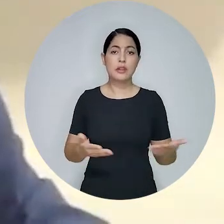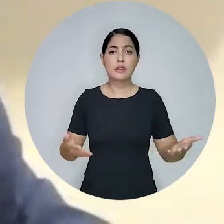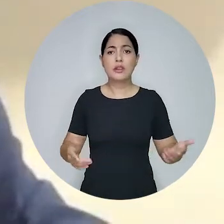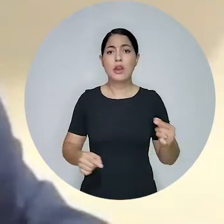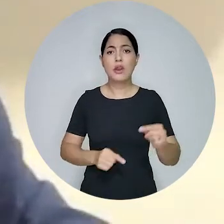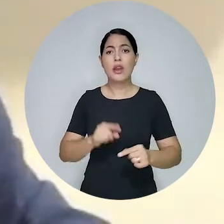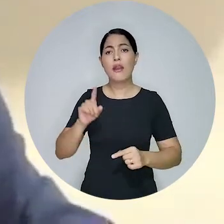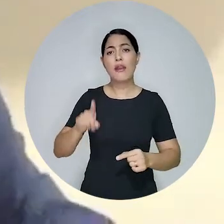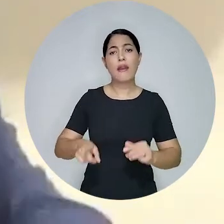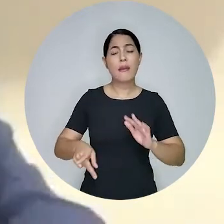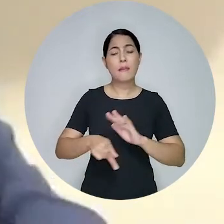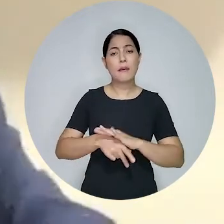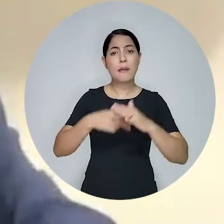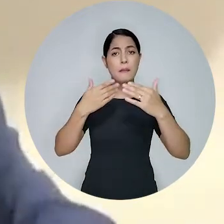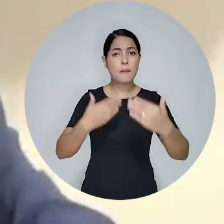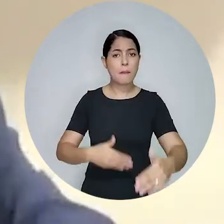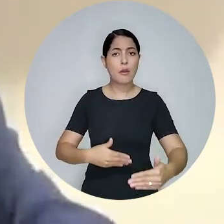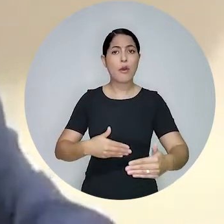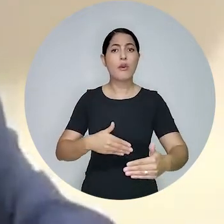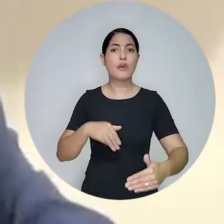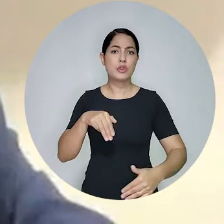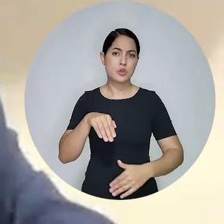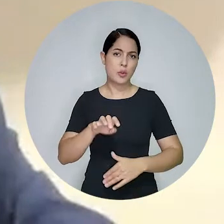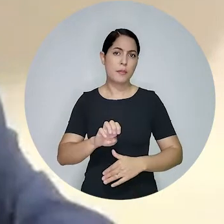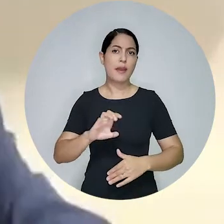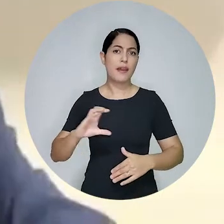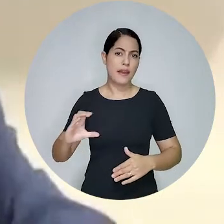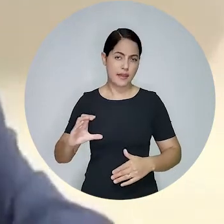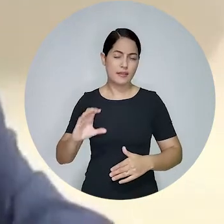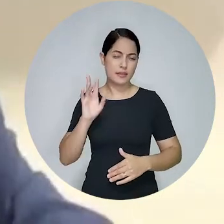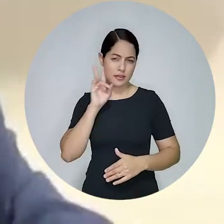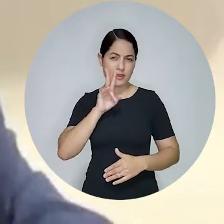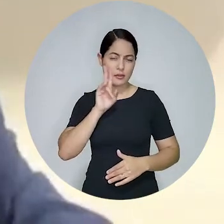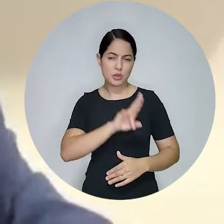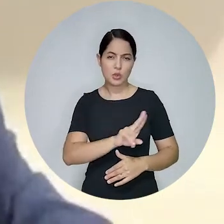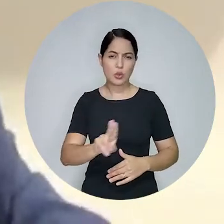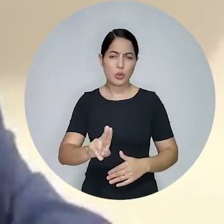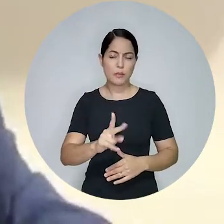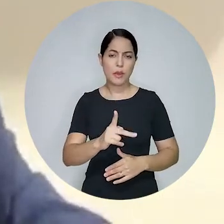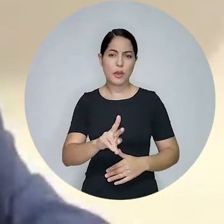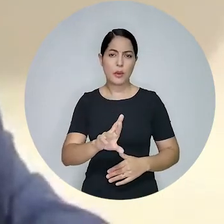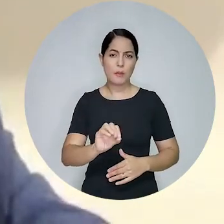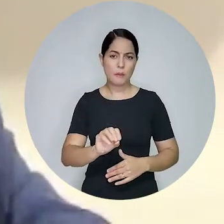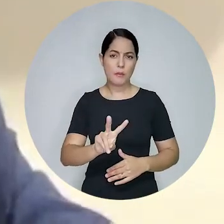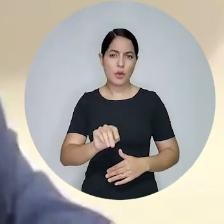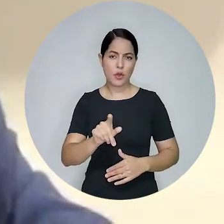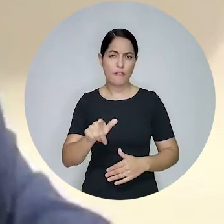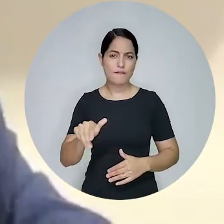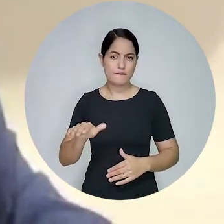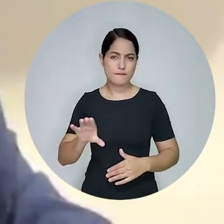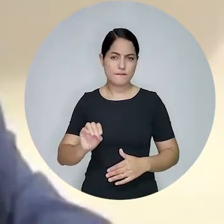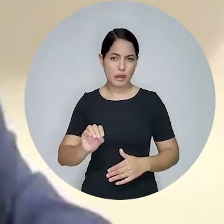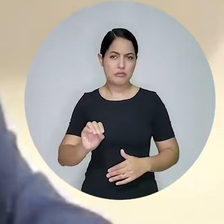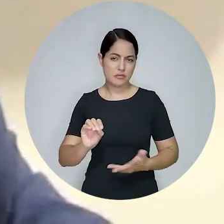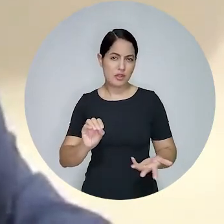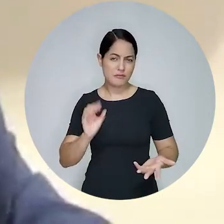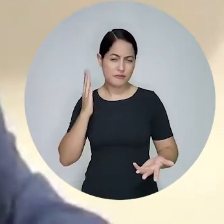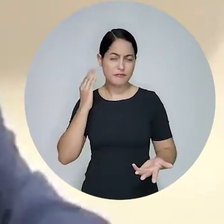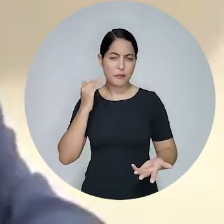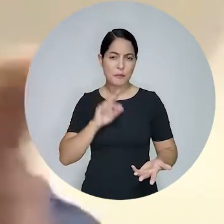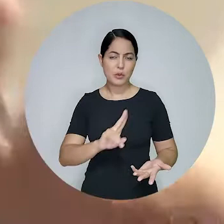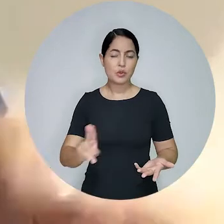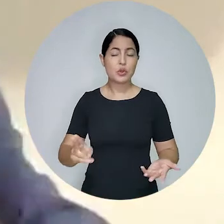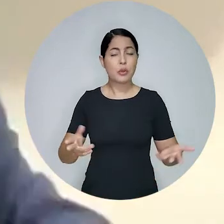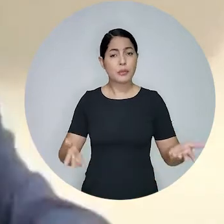substituto do provão do MEC, o conhecido provão do MEC. Com base nesses dois critérios